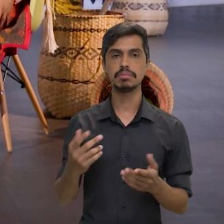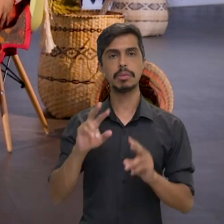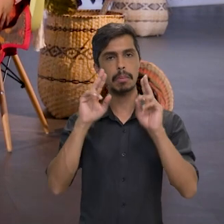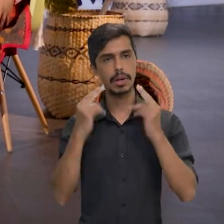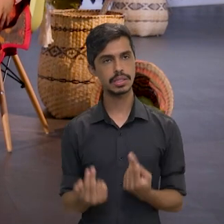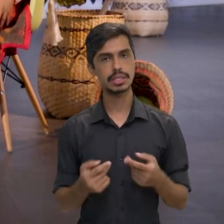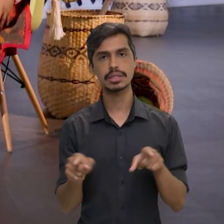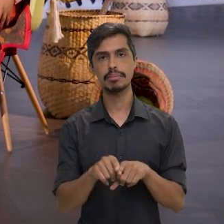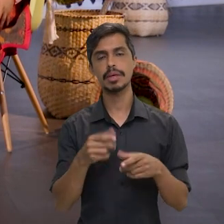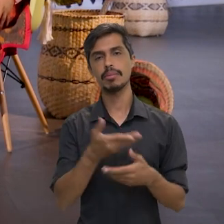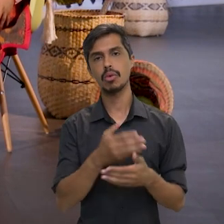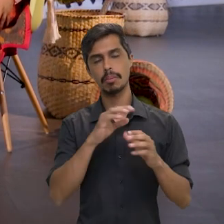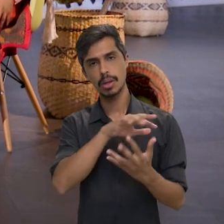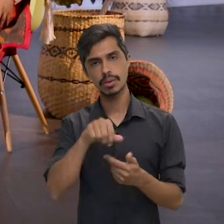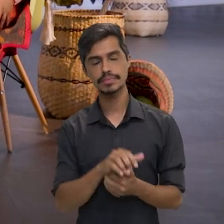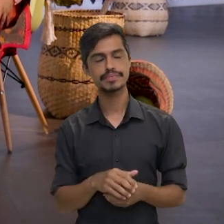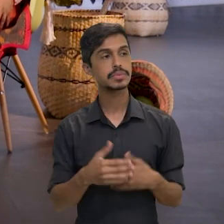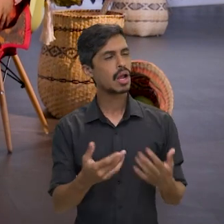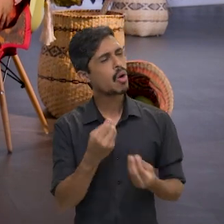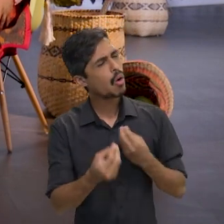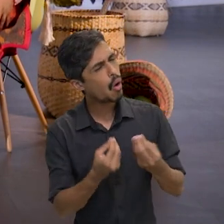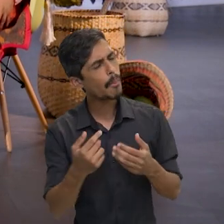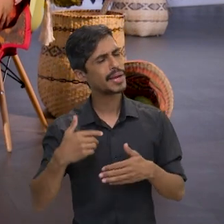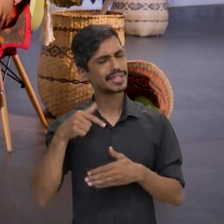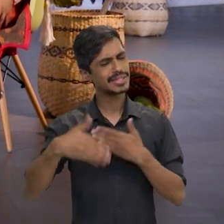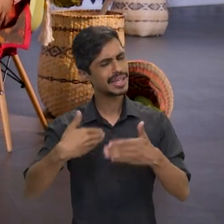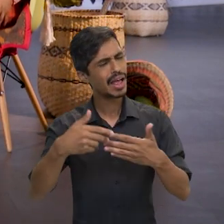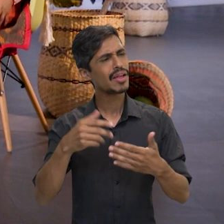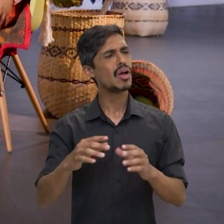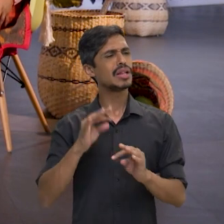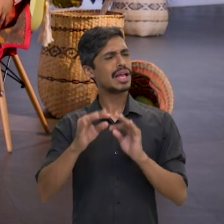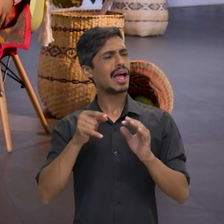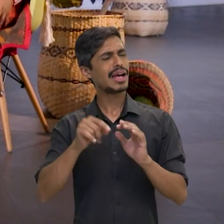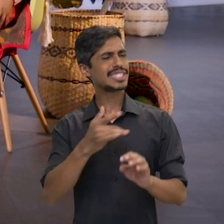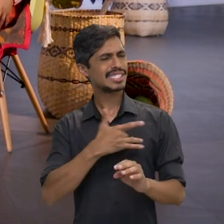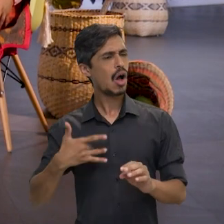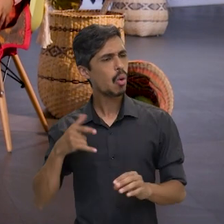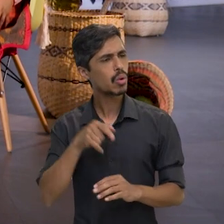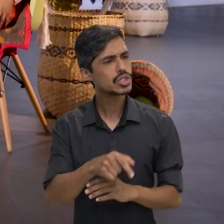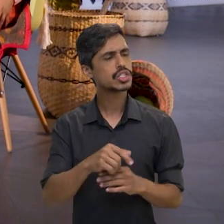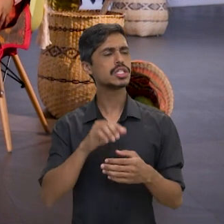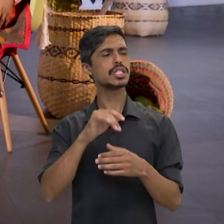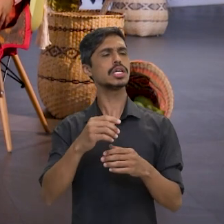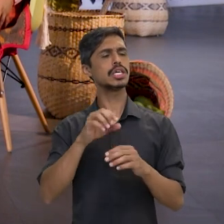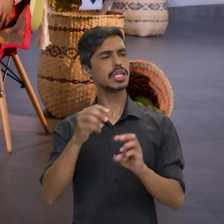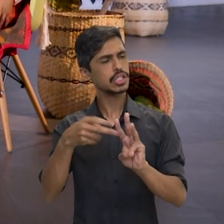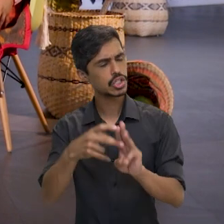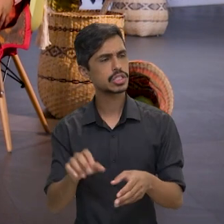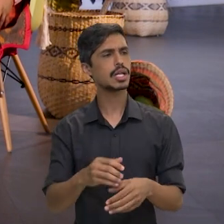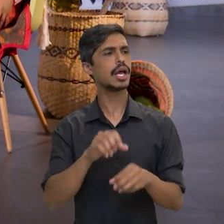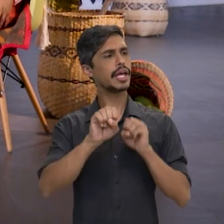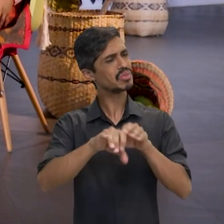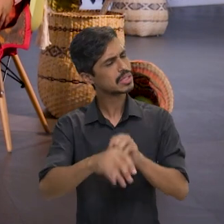né? Para a humanidade e para o planeta. E como que está sendo tratada a questão da saúde indígena, da educação indígena?